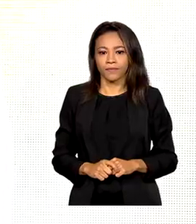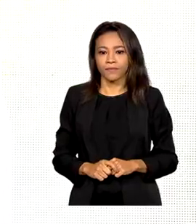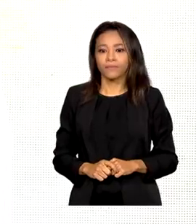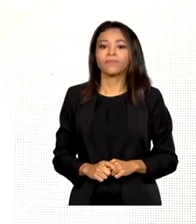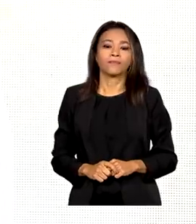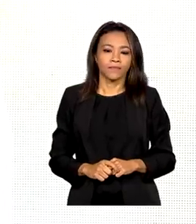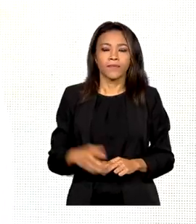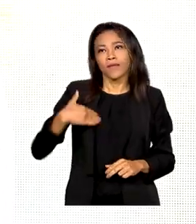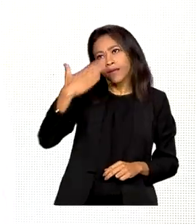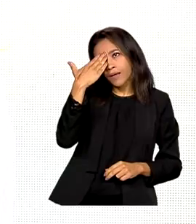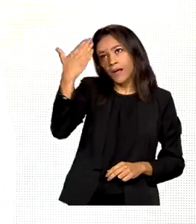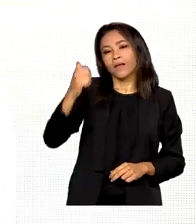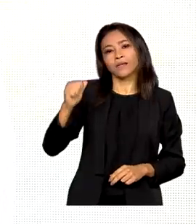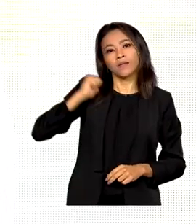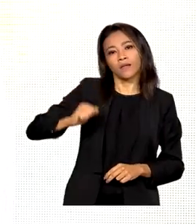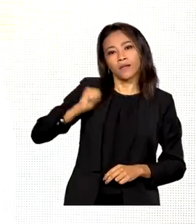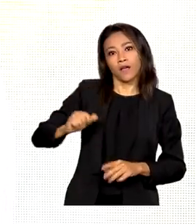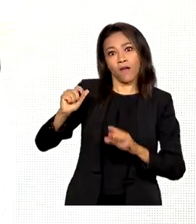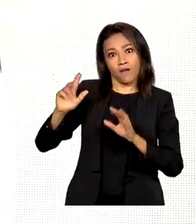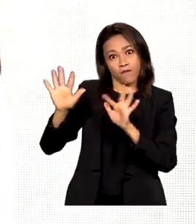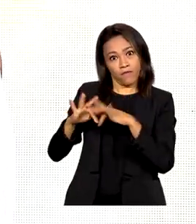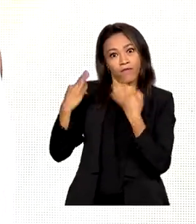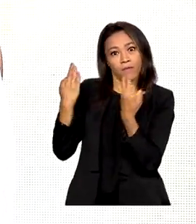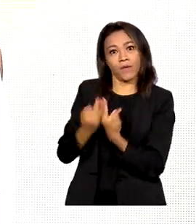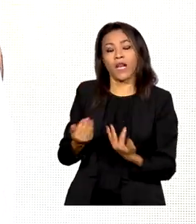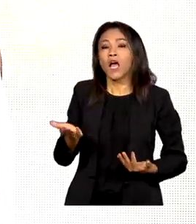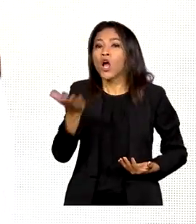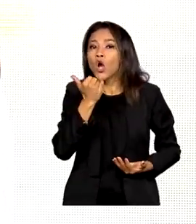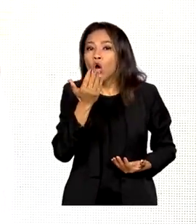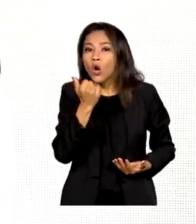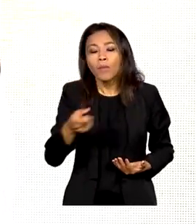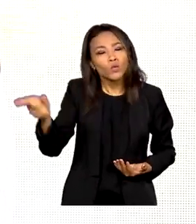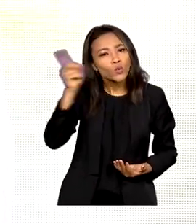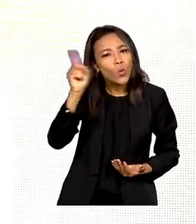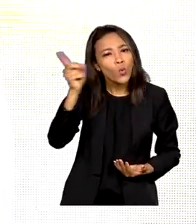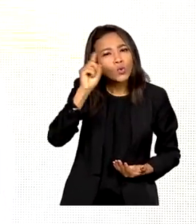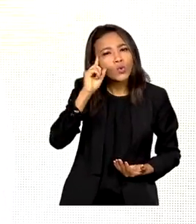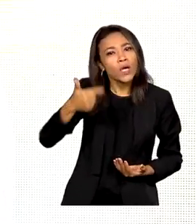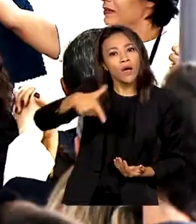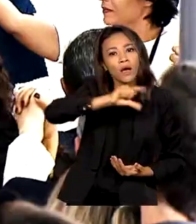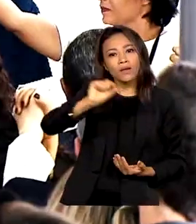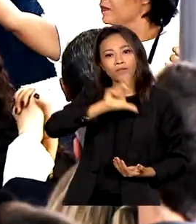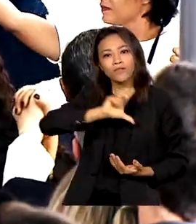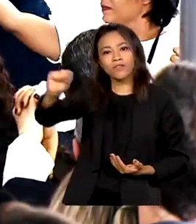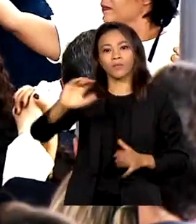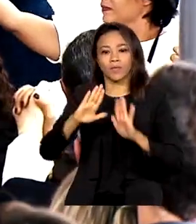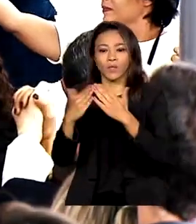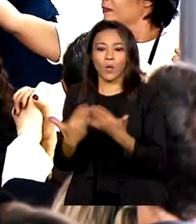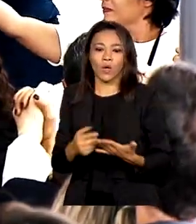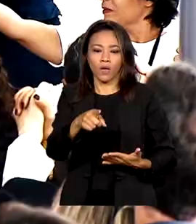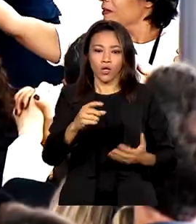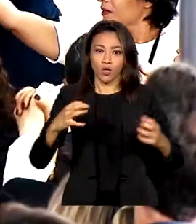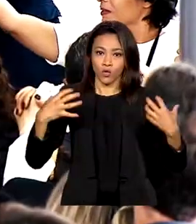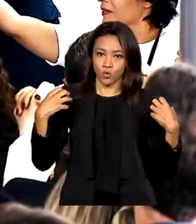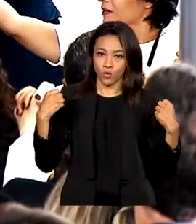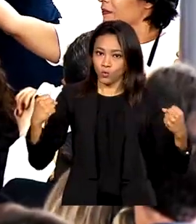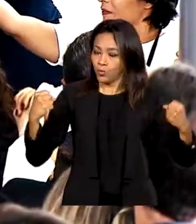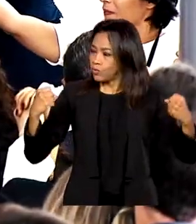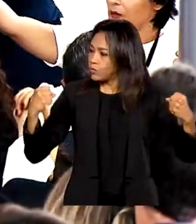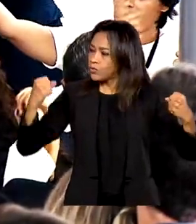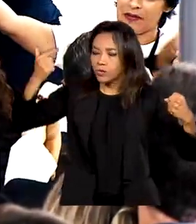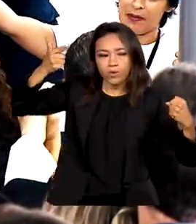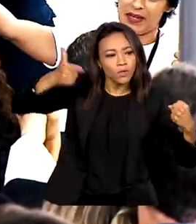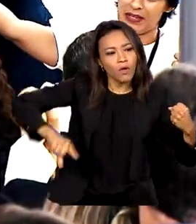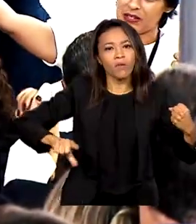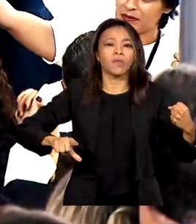Taças ao Bolsa Família, passamos a comer o pão todos os dias antes de ir para a escola. Juntos, novamente,